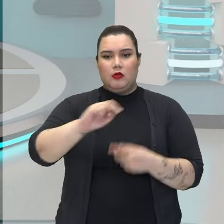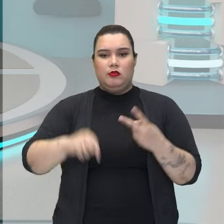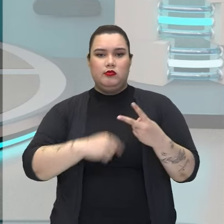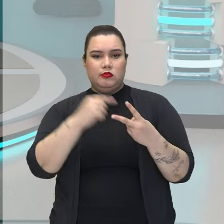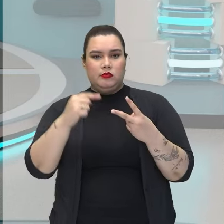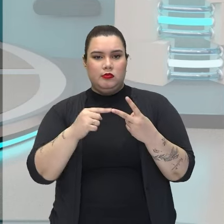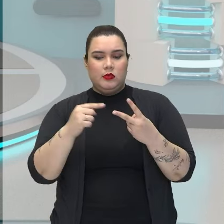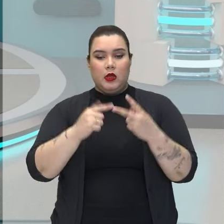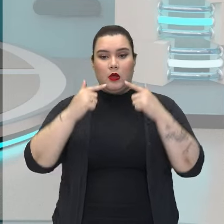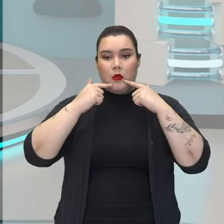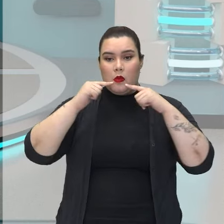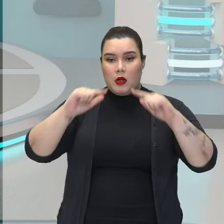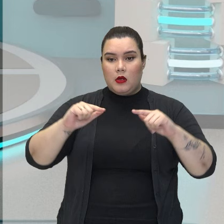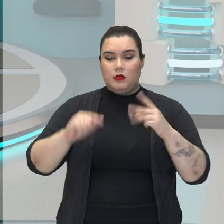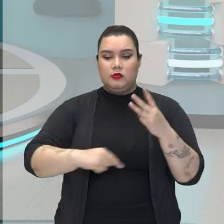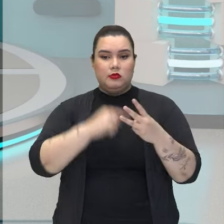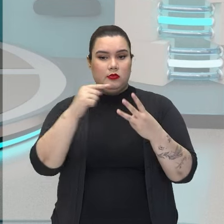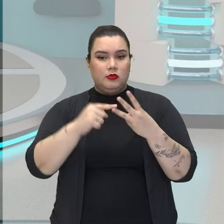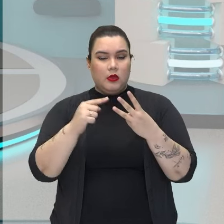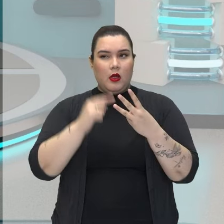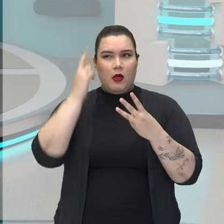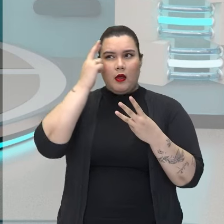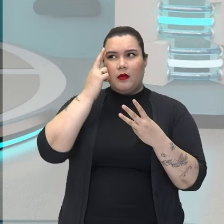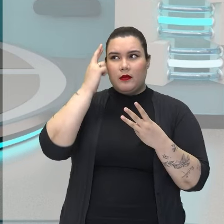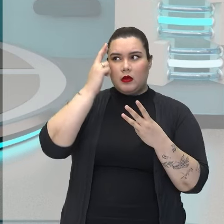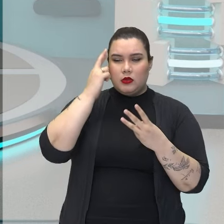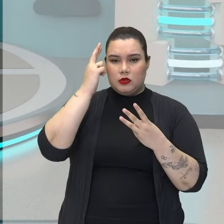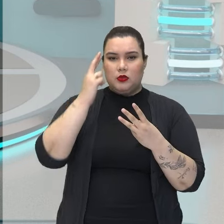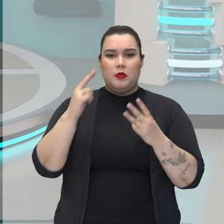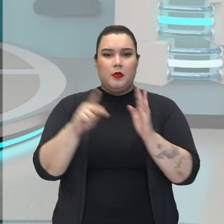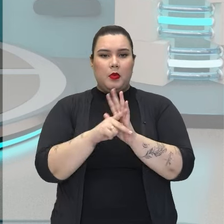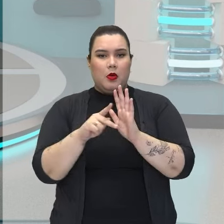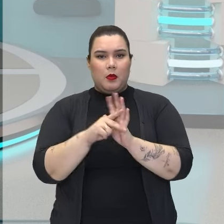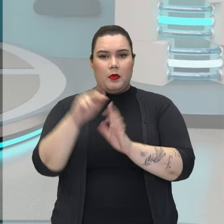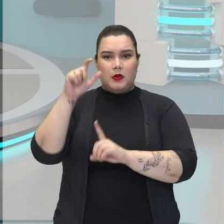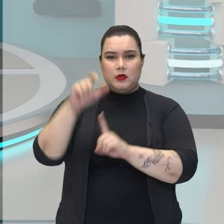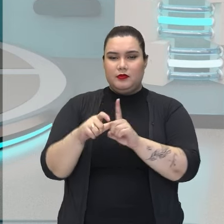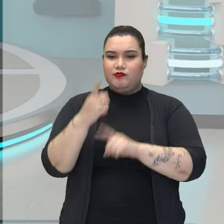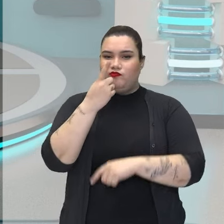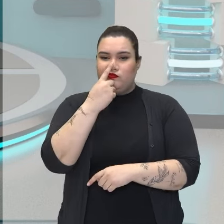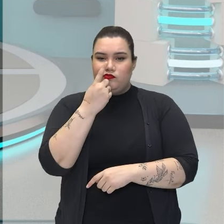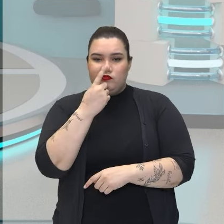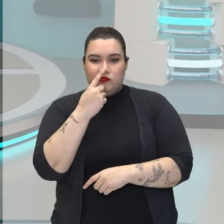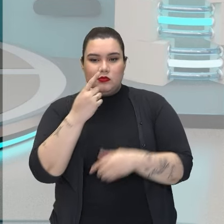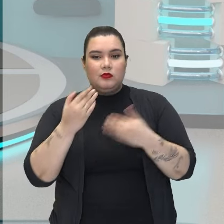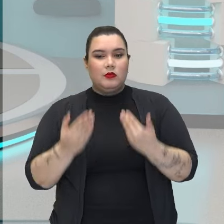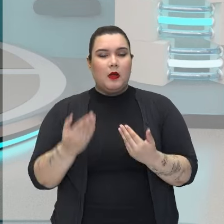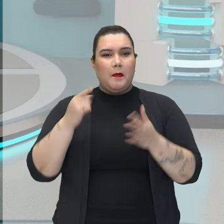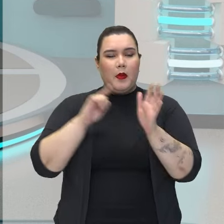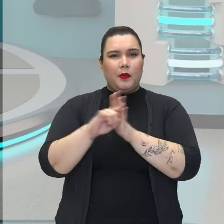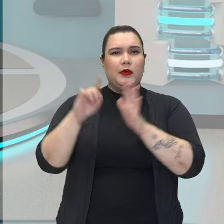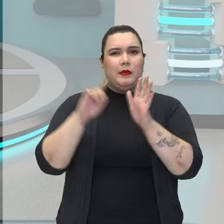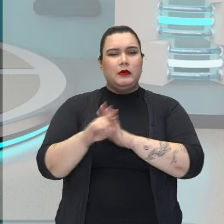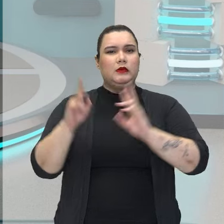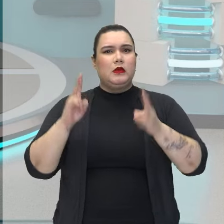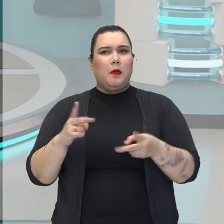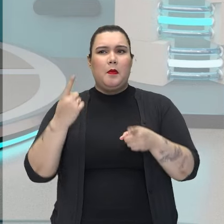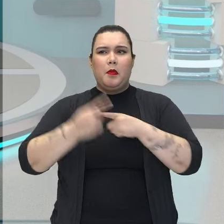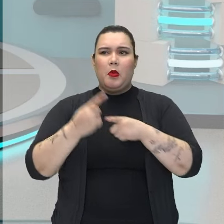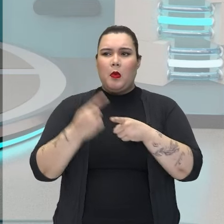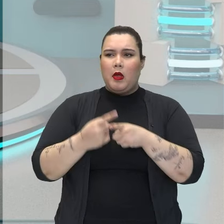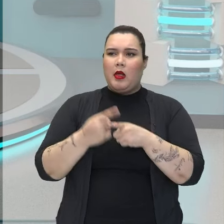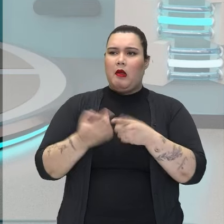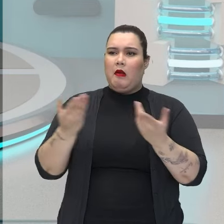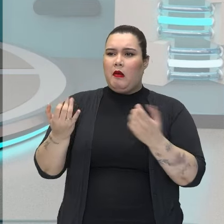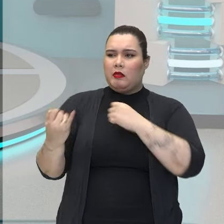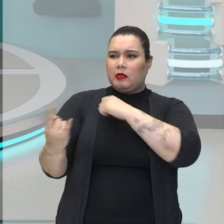a linguagem, que envolve as reflexões íntimas do personagem, que fica questionando por que fizeram aquilo com ele,